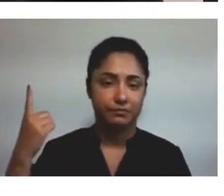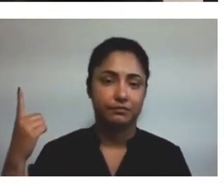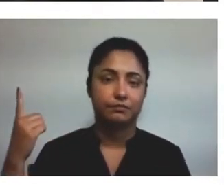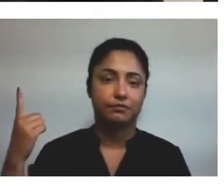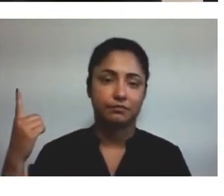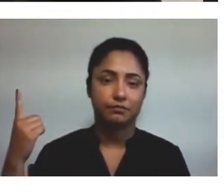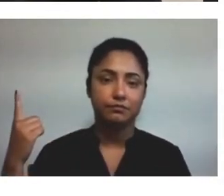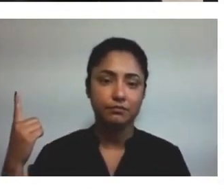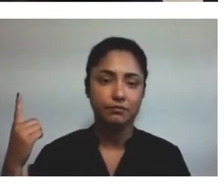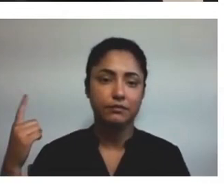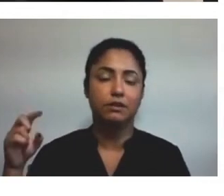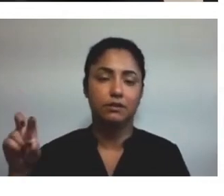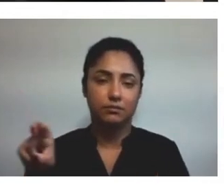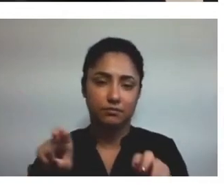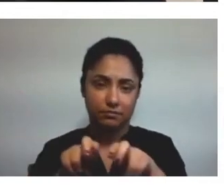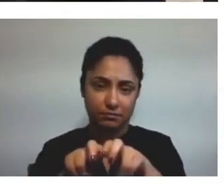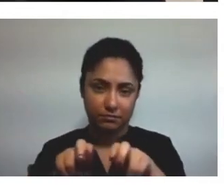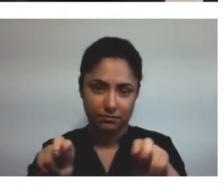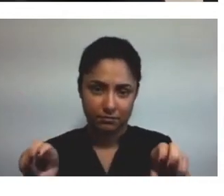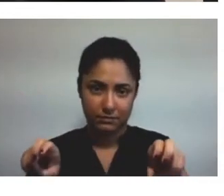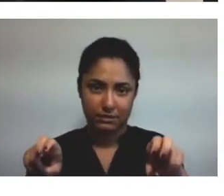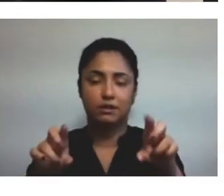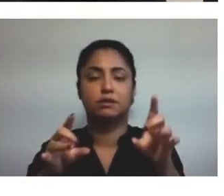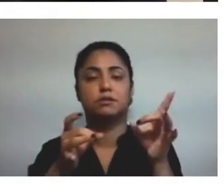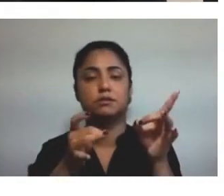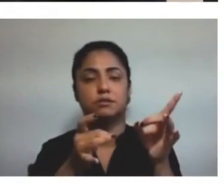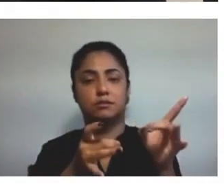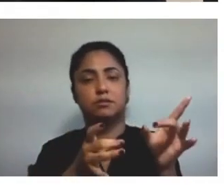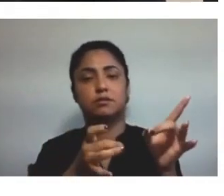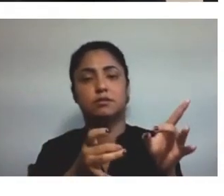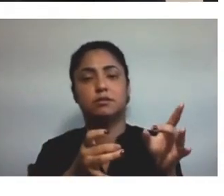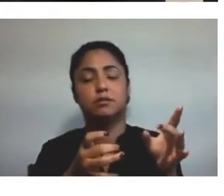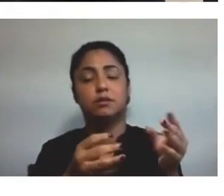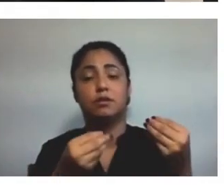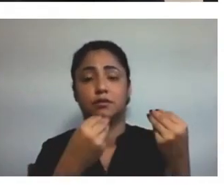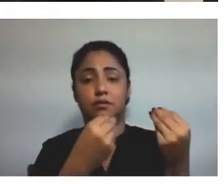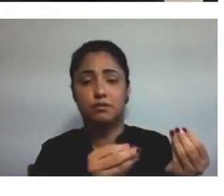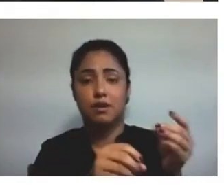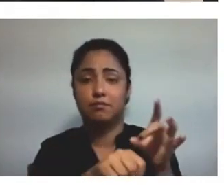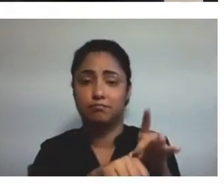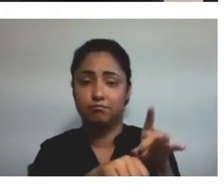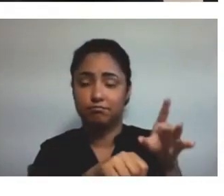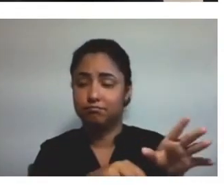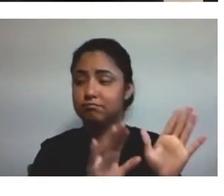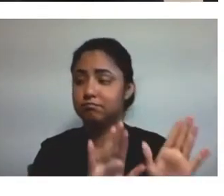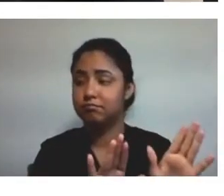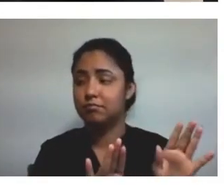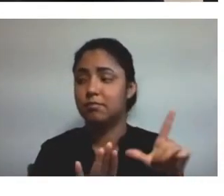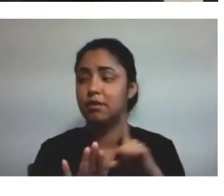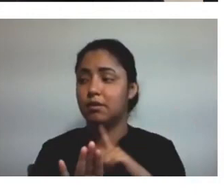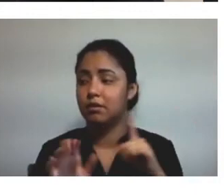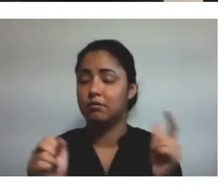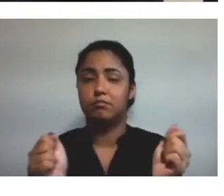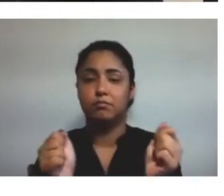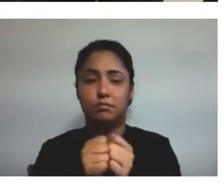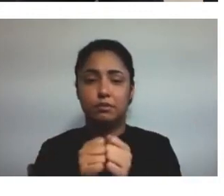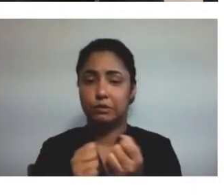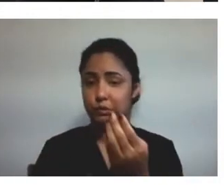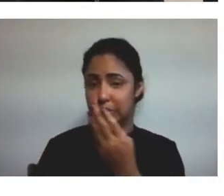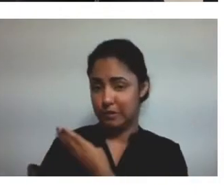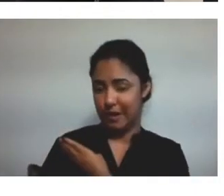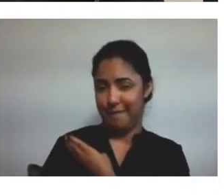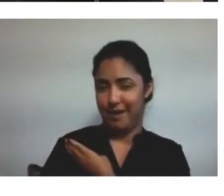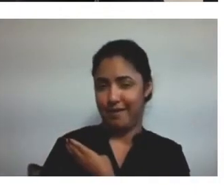doação, né? Bem próximo à nossa recepção. Ao lado, foi até uma ideia de uma colega minha, Maraína,